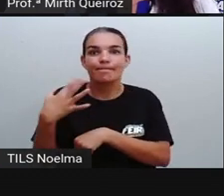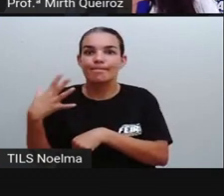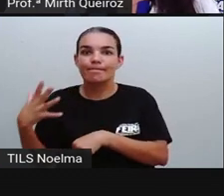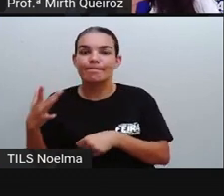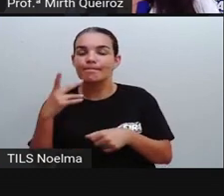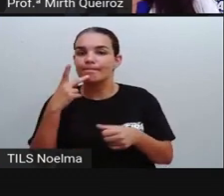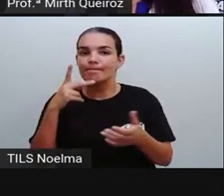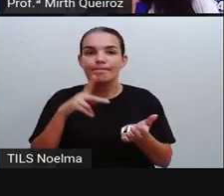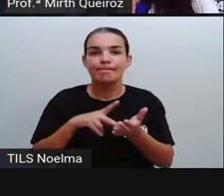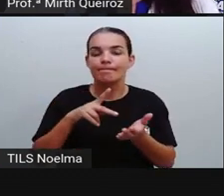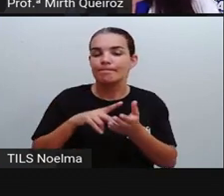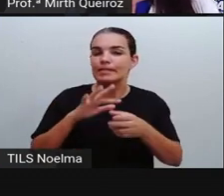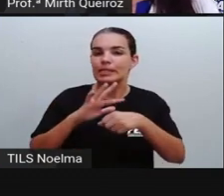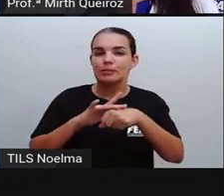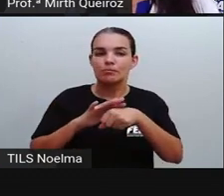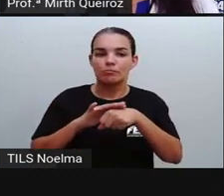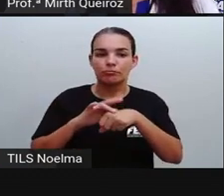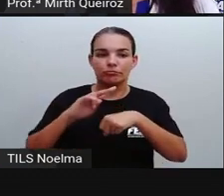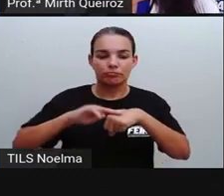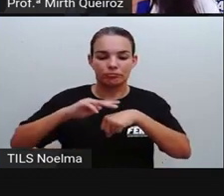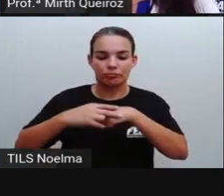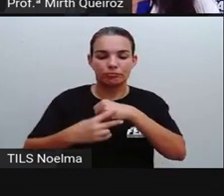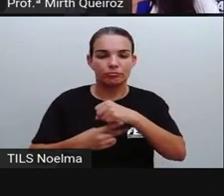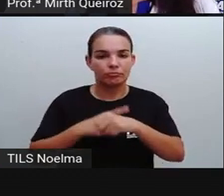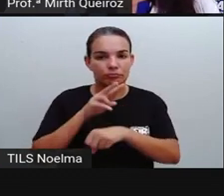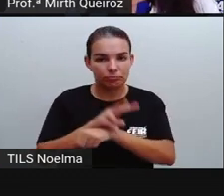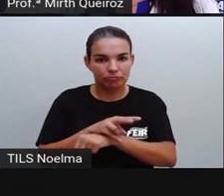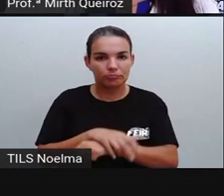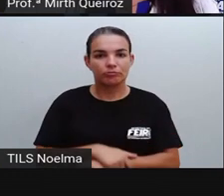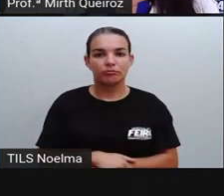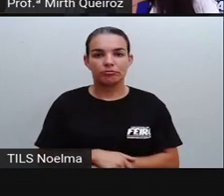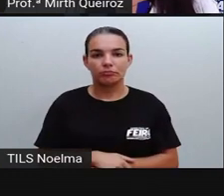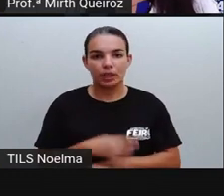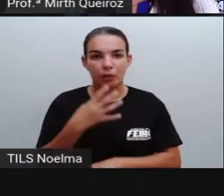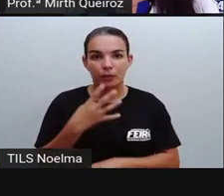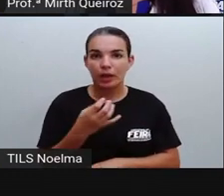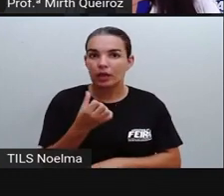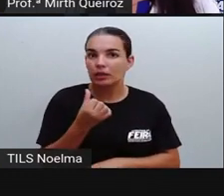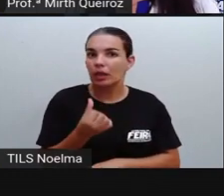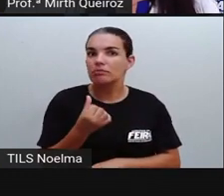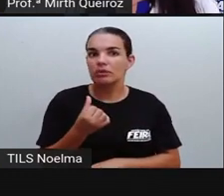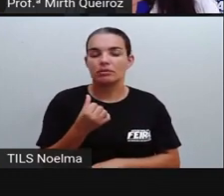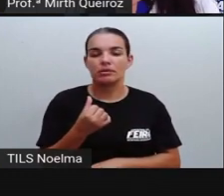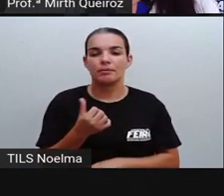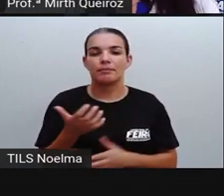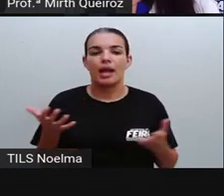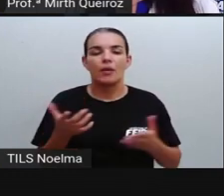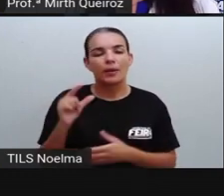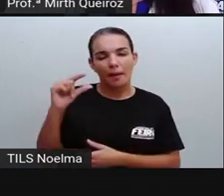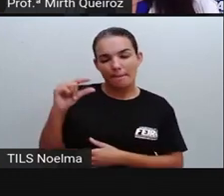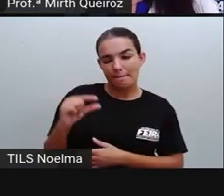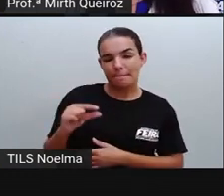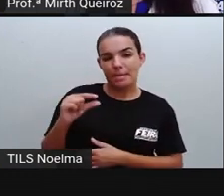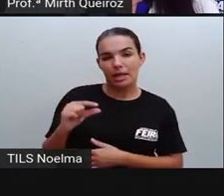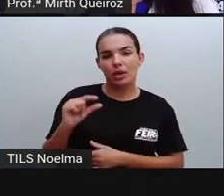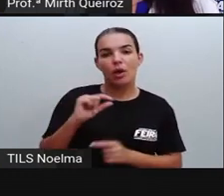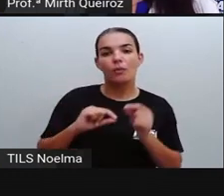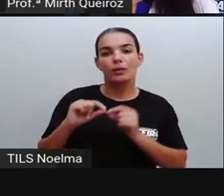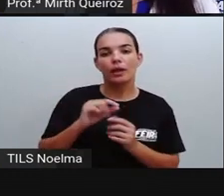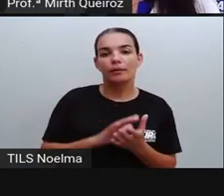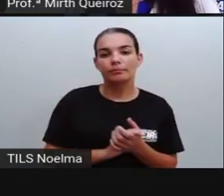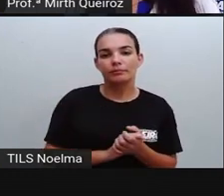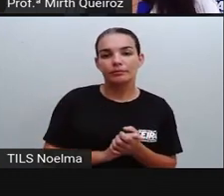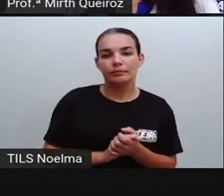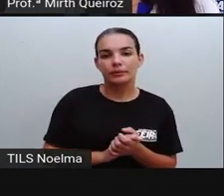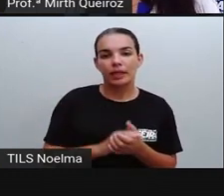de casos de dengue, certo? 46 notificações. Já menor caso, nós tivemos aqui